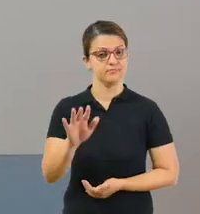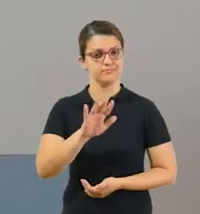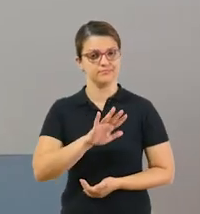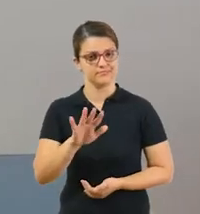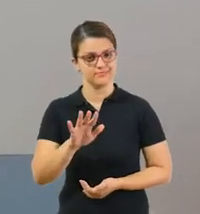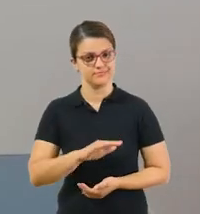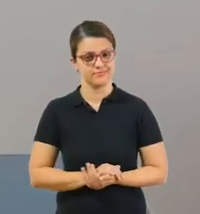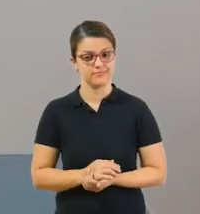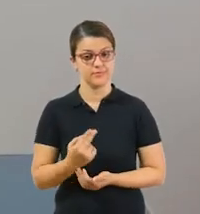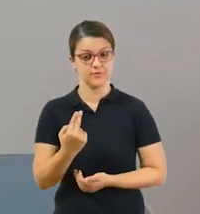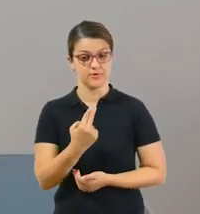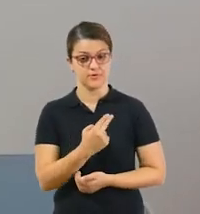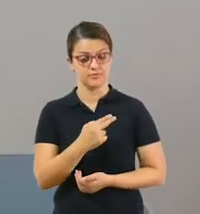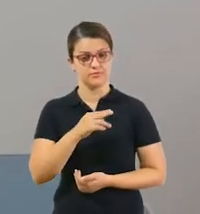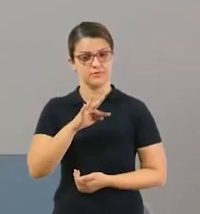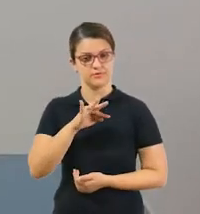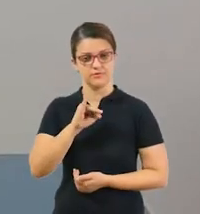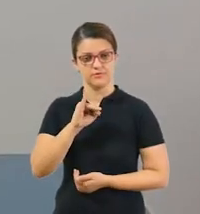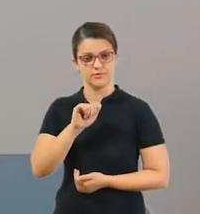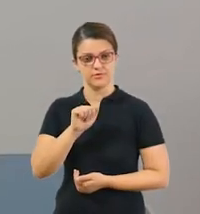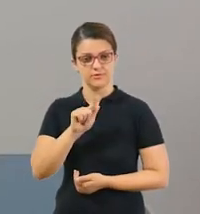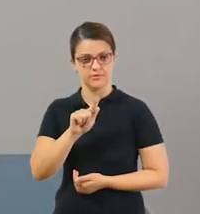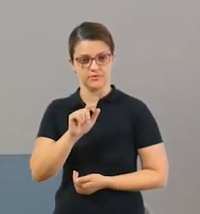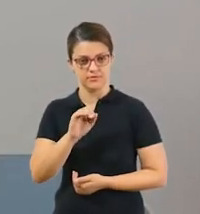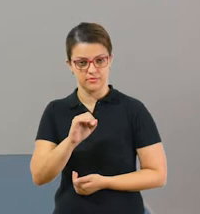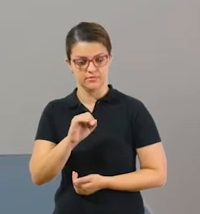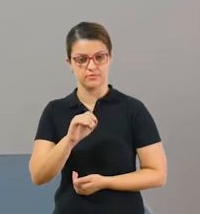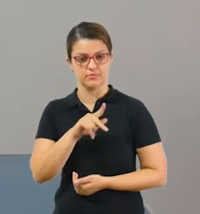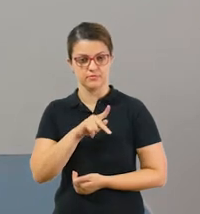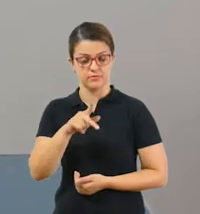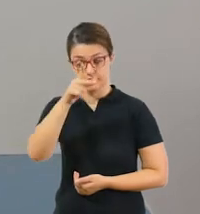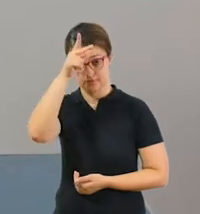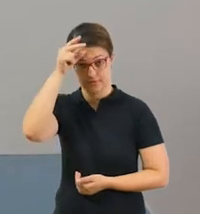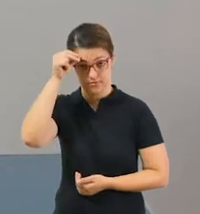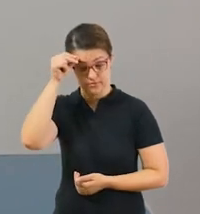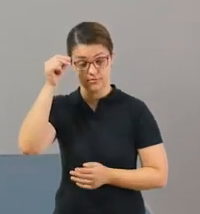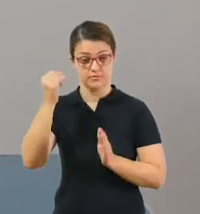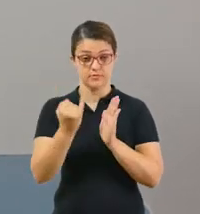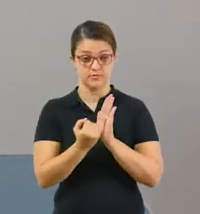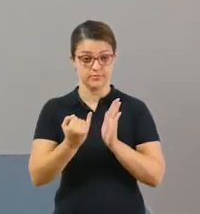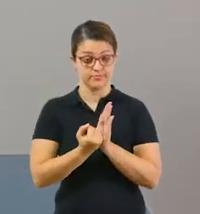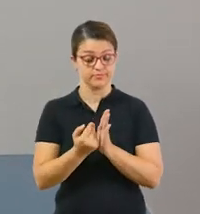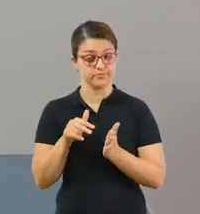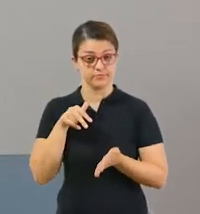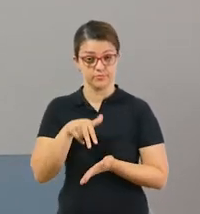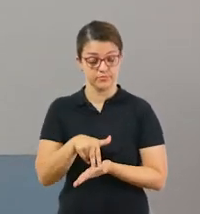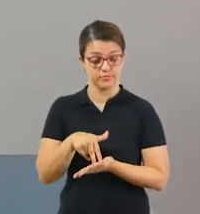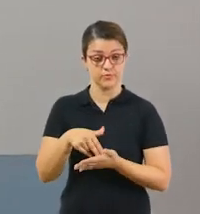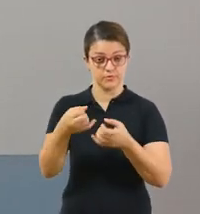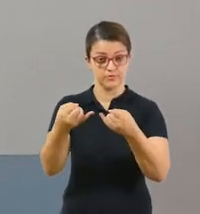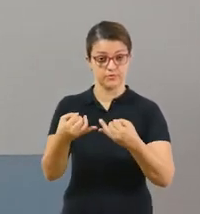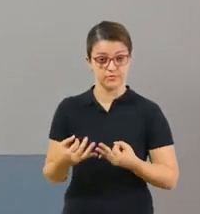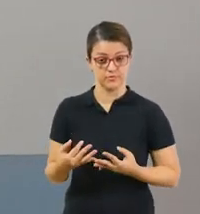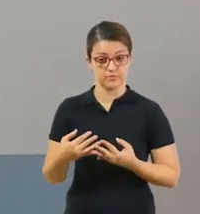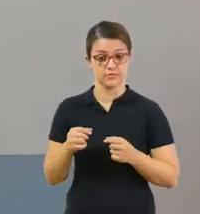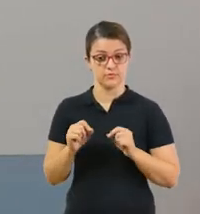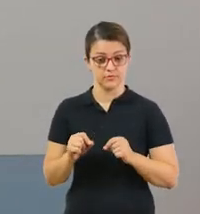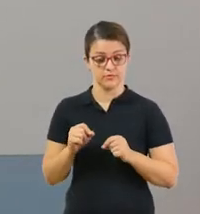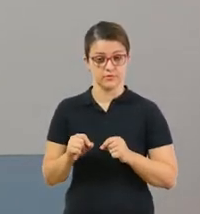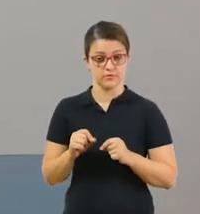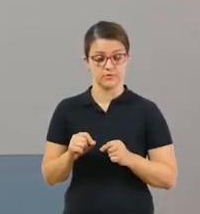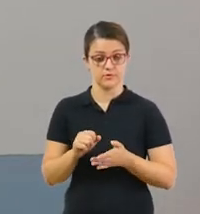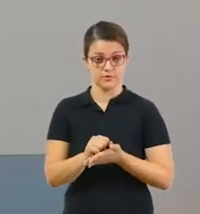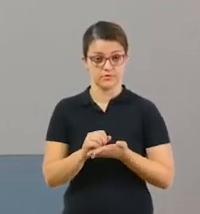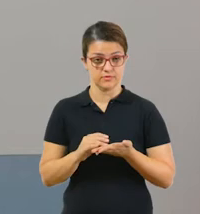Olá pessoal, eu sou o professor Thiago, aqui da Rede Municipal de Itapevi, e hoje eu vou falar um pouquinho com vocês sobre a